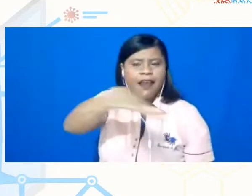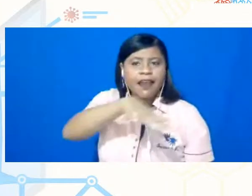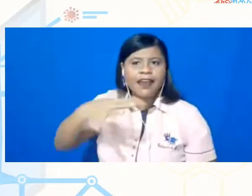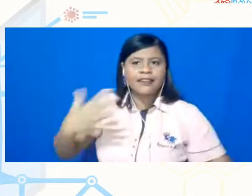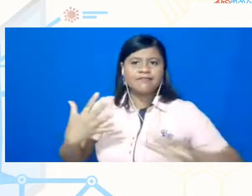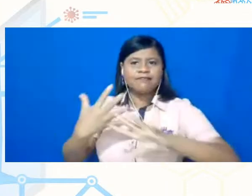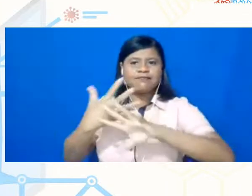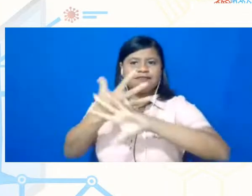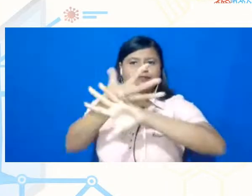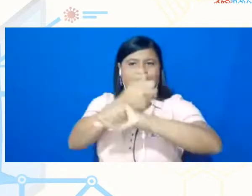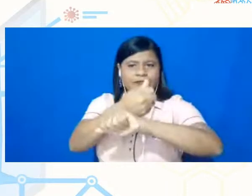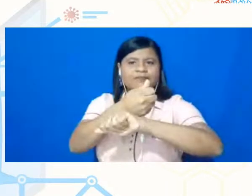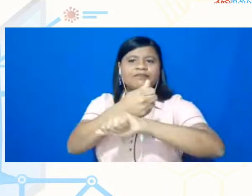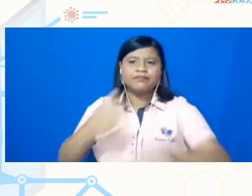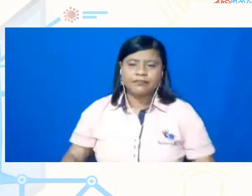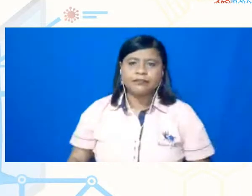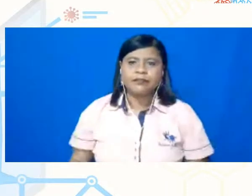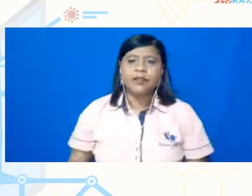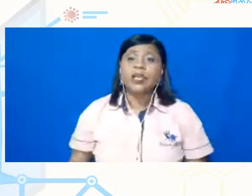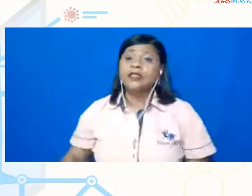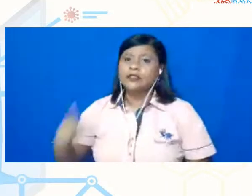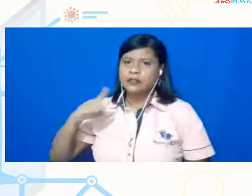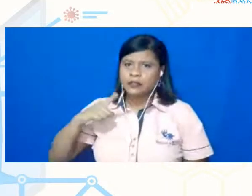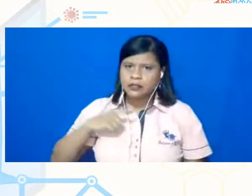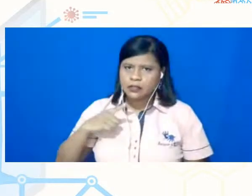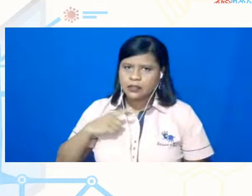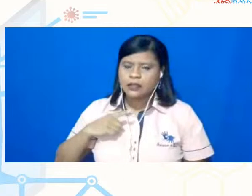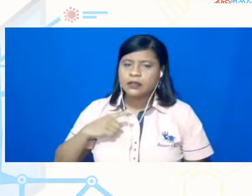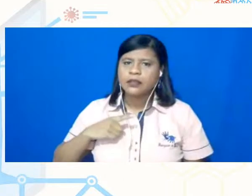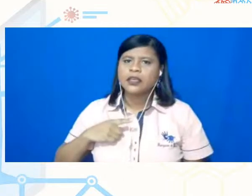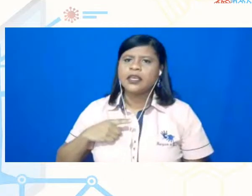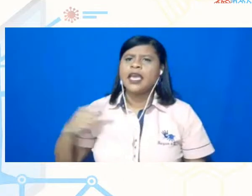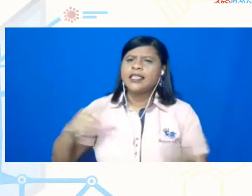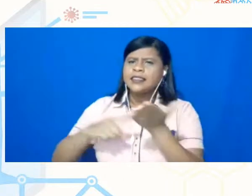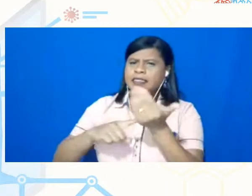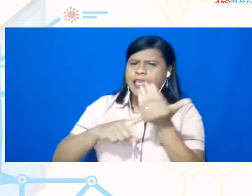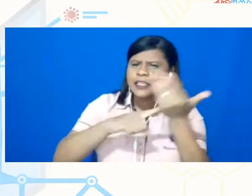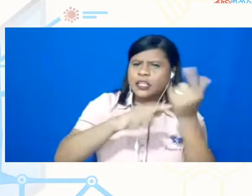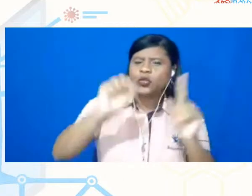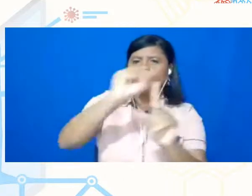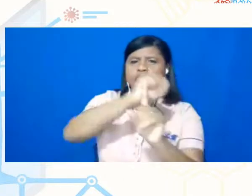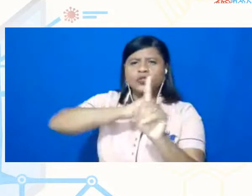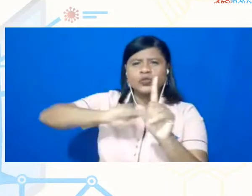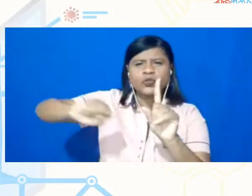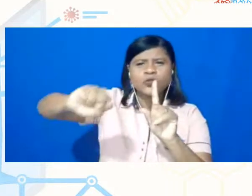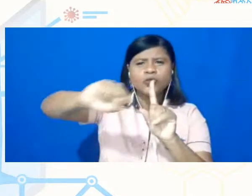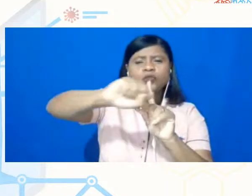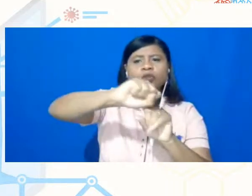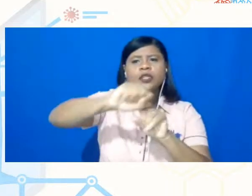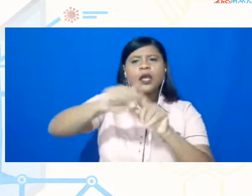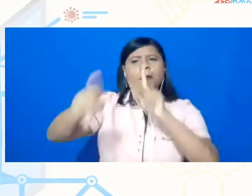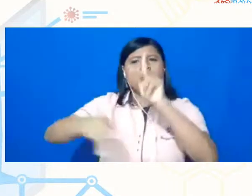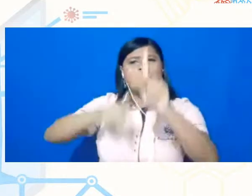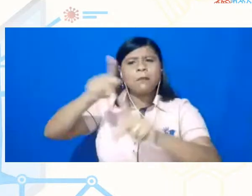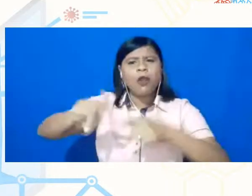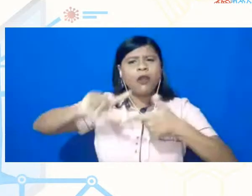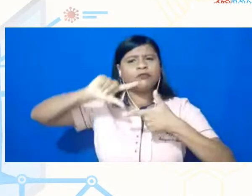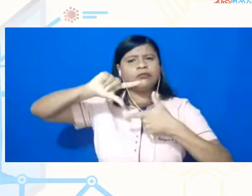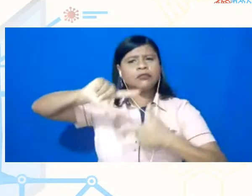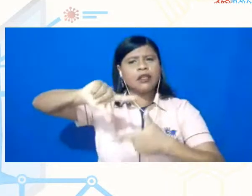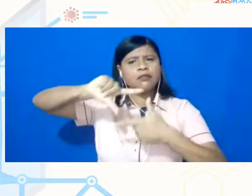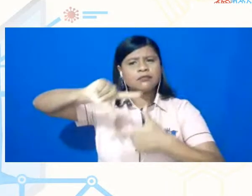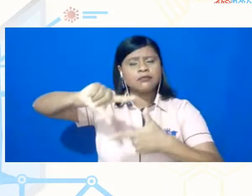Então, temos tecnologias sociais, povos tradicionais, nós temos